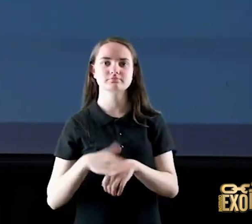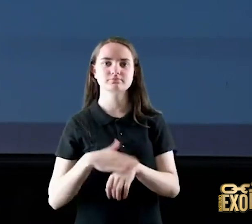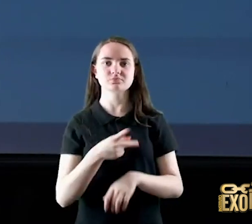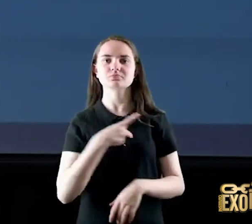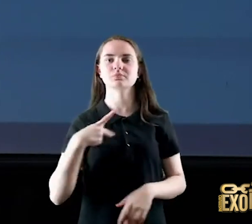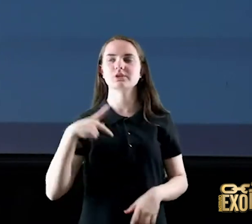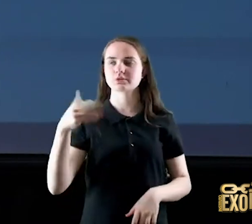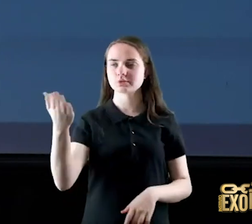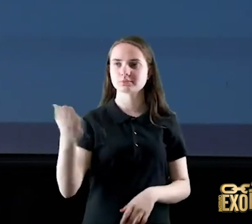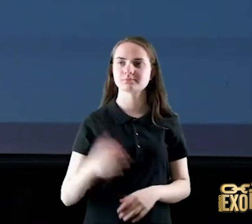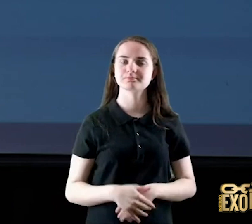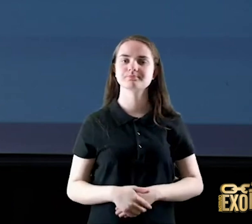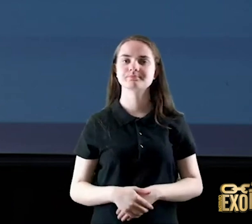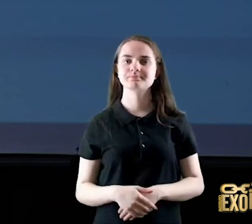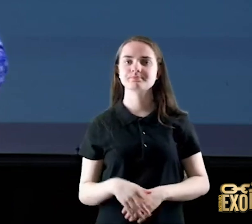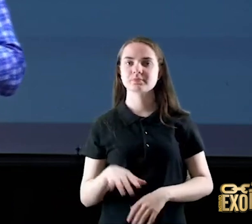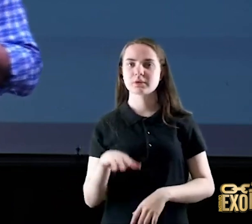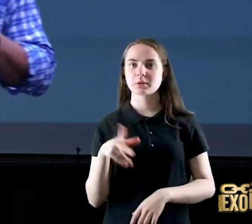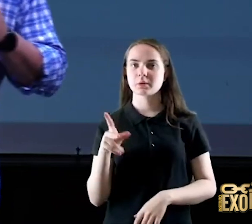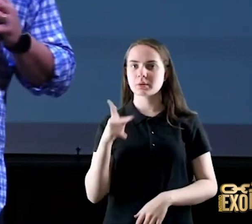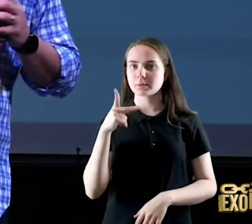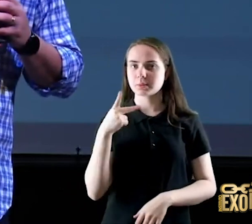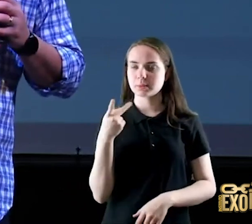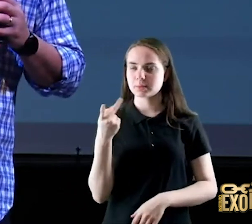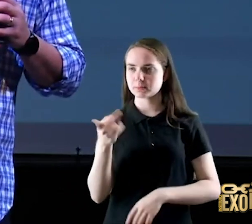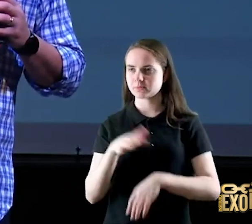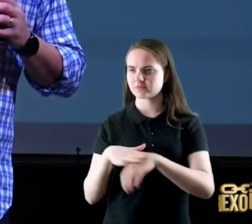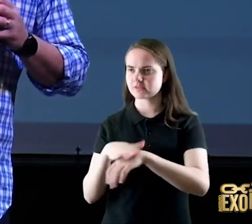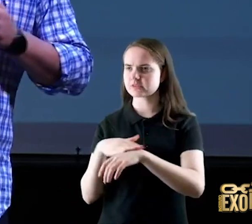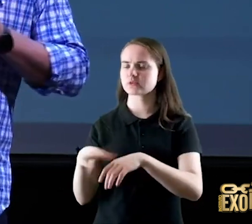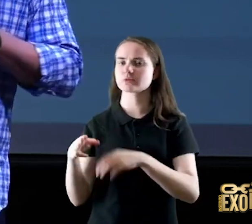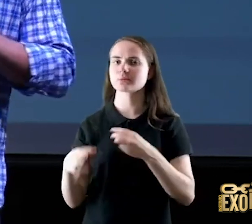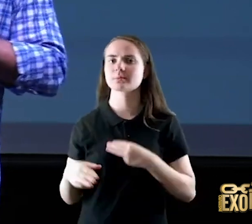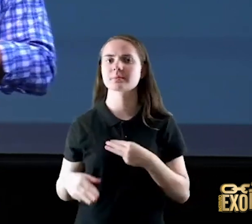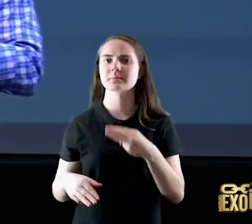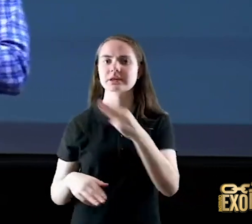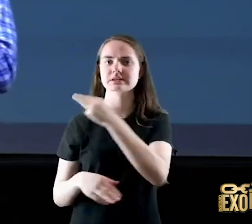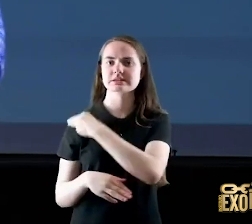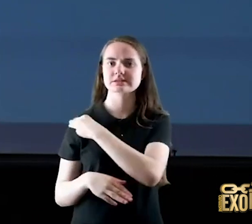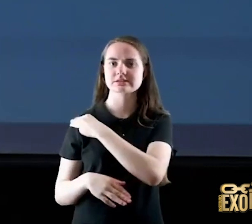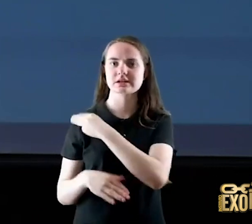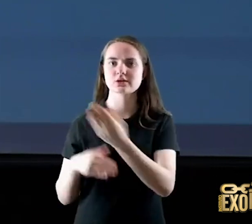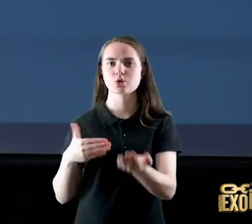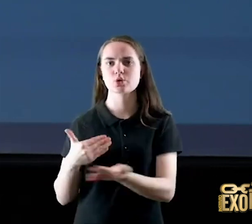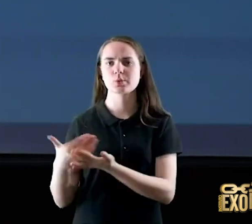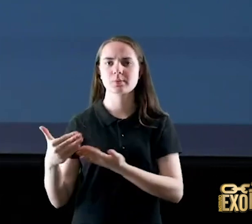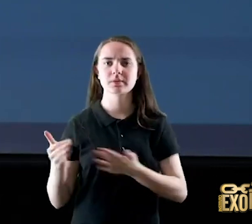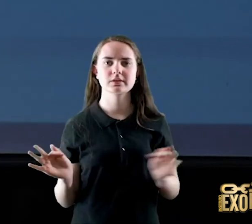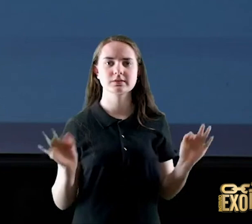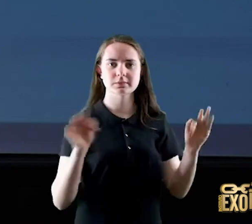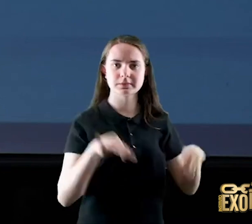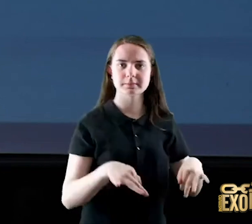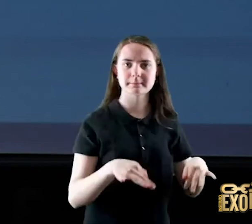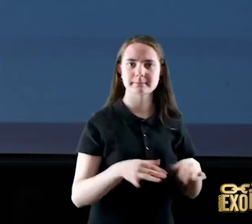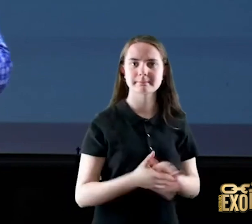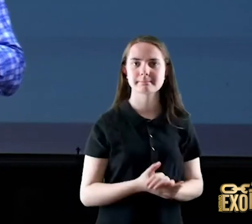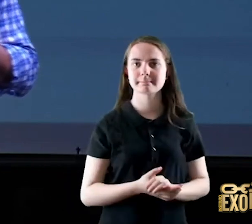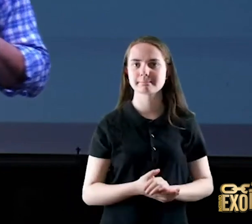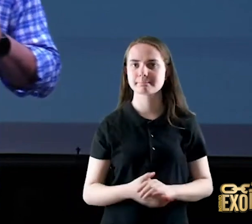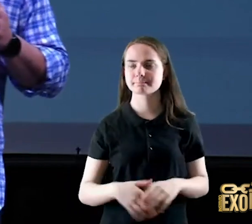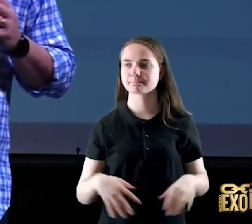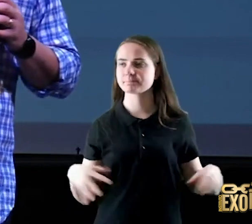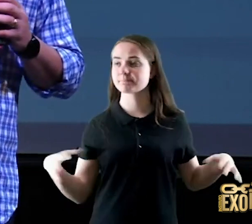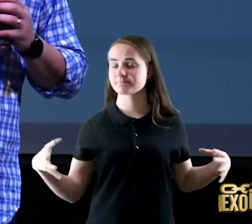conversando comigo sobre o ministério alfa e ômega o ministério que tem começo e fim que é o ministério de todos